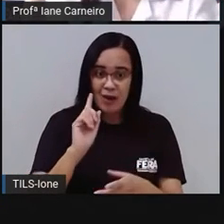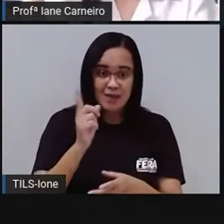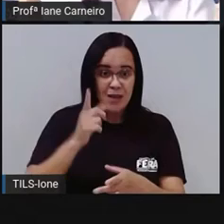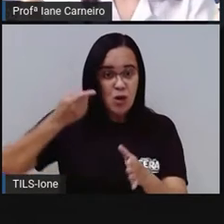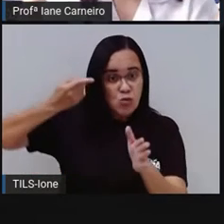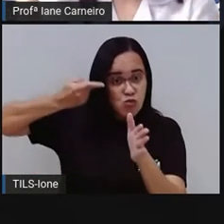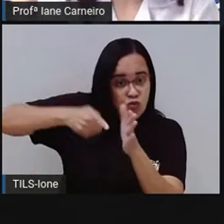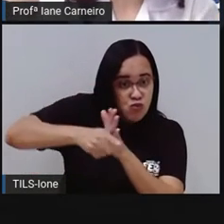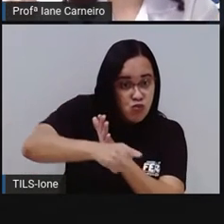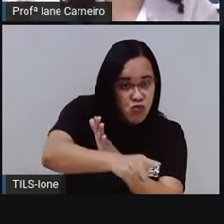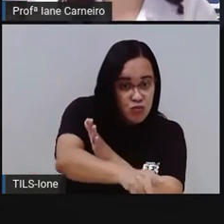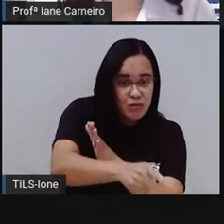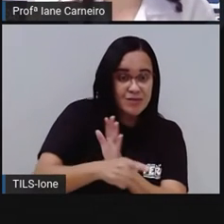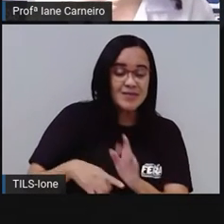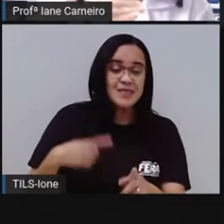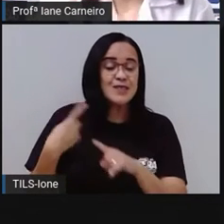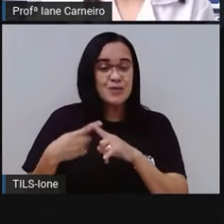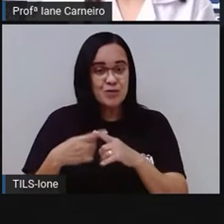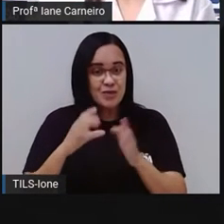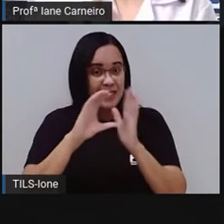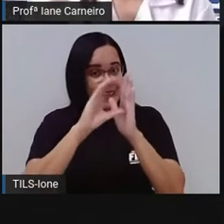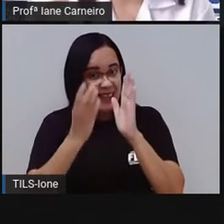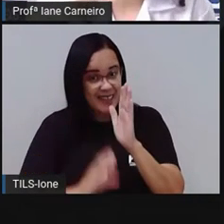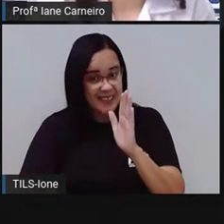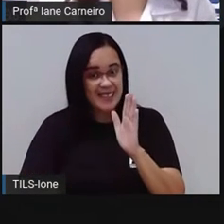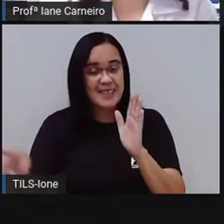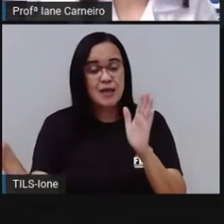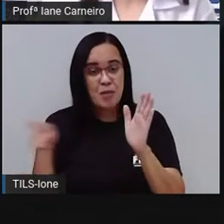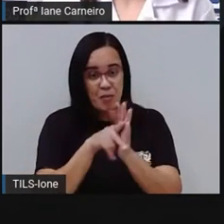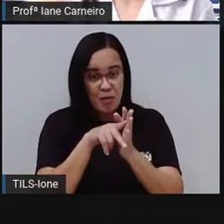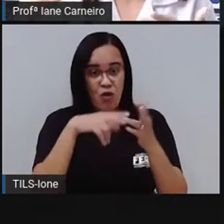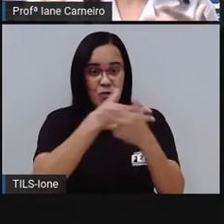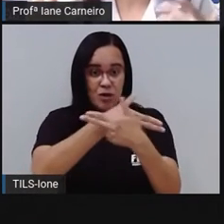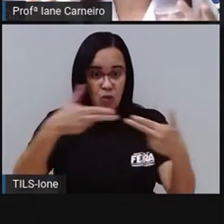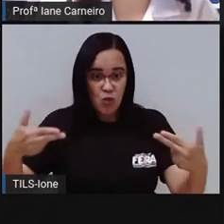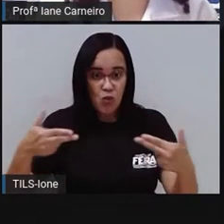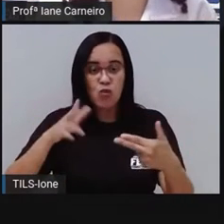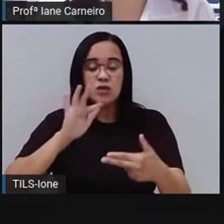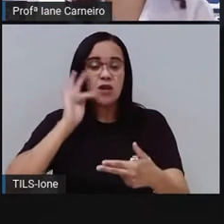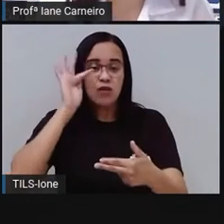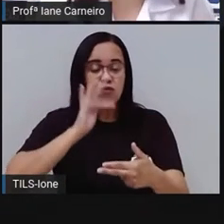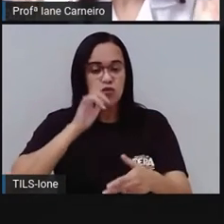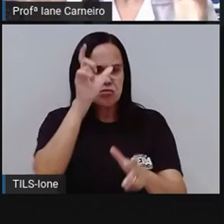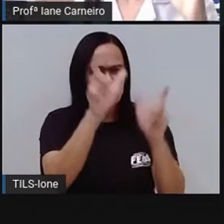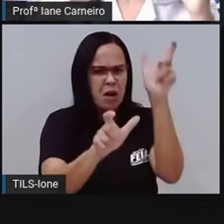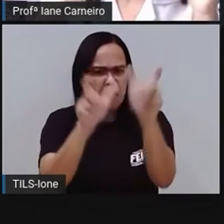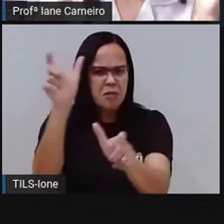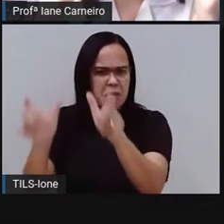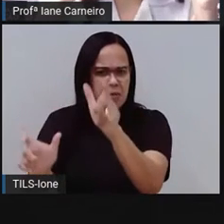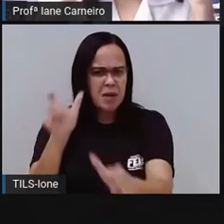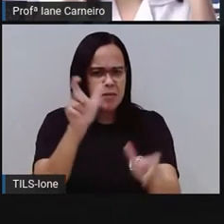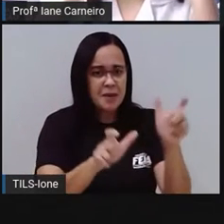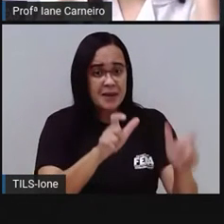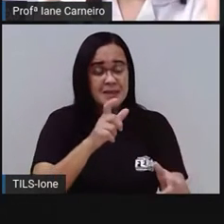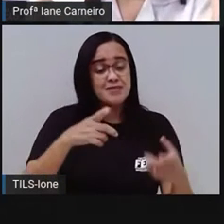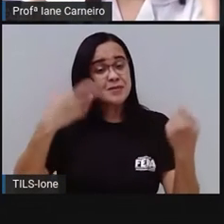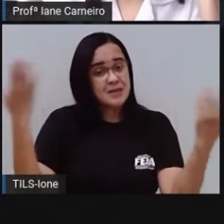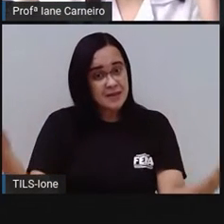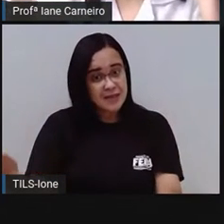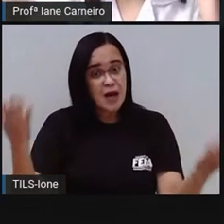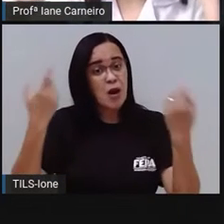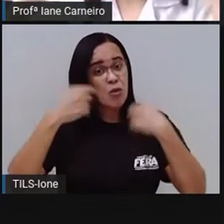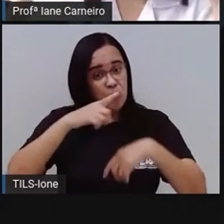trazem as características de um objeto, de uma fruta, né? De um personagem, e aí a gente tem que, ó,